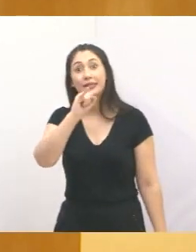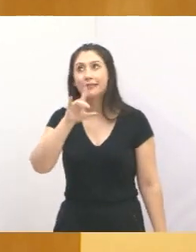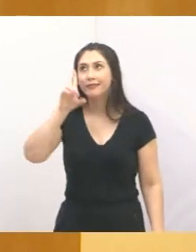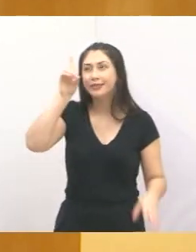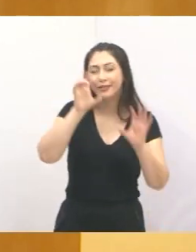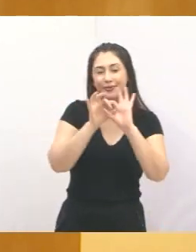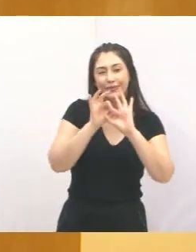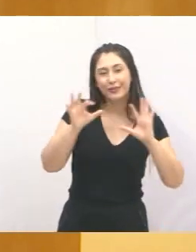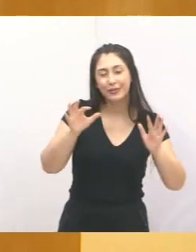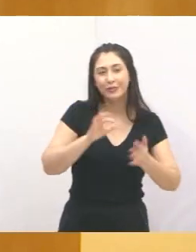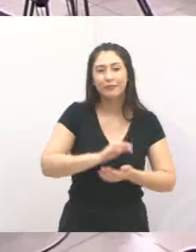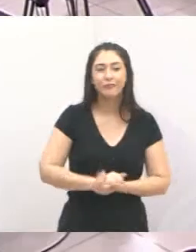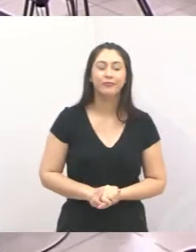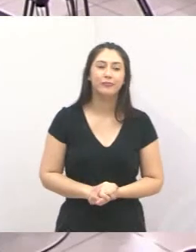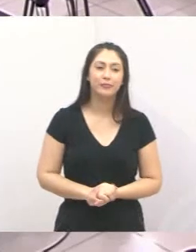quiser. Um grande abraço e a